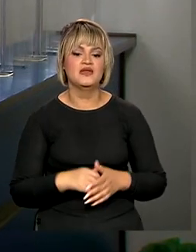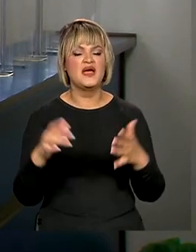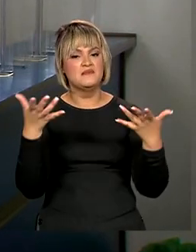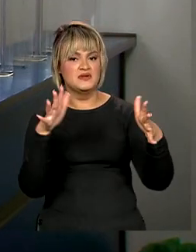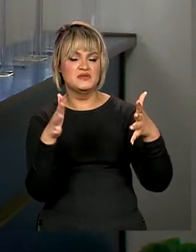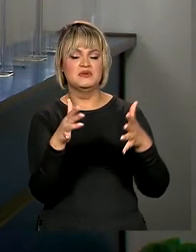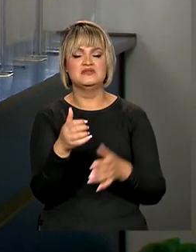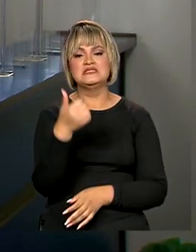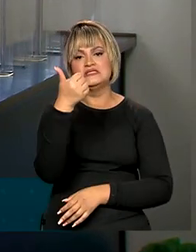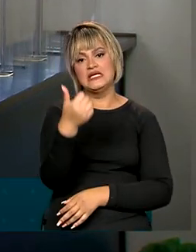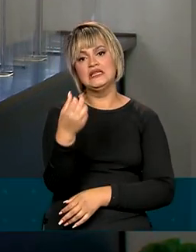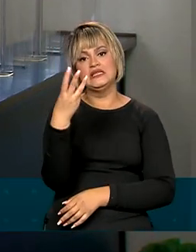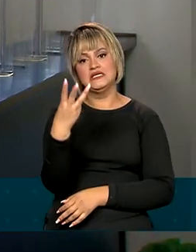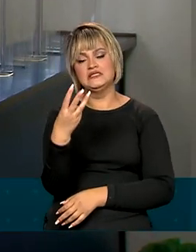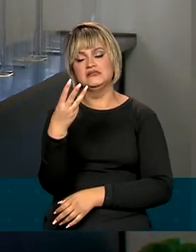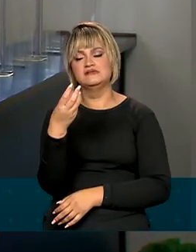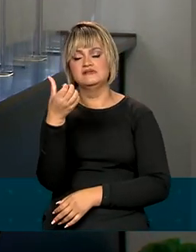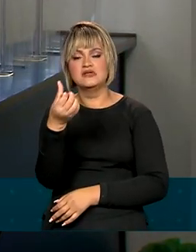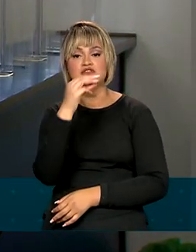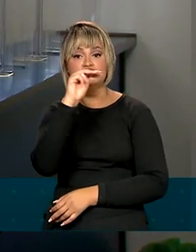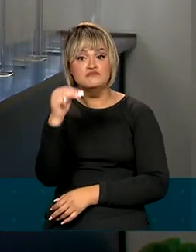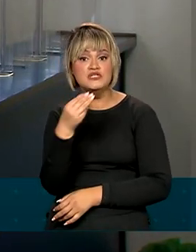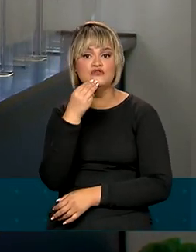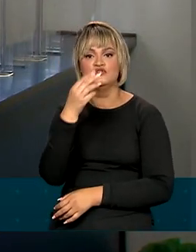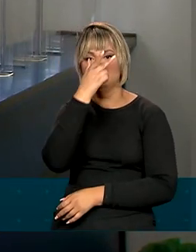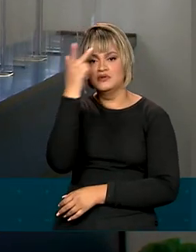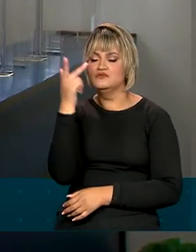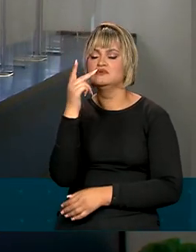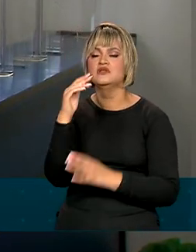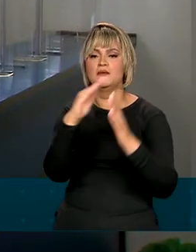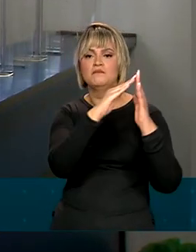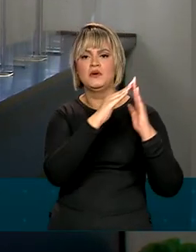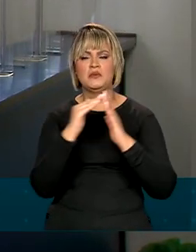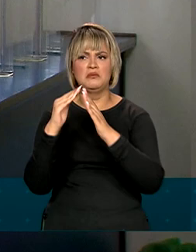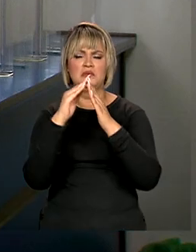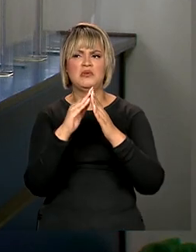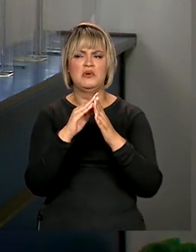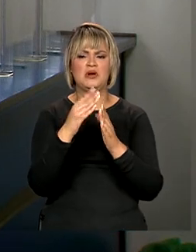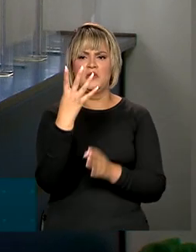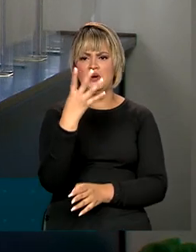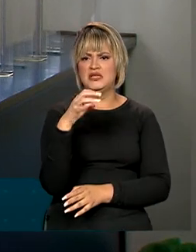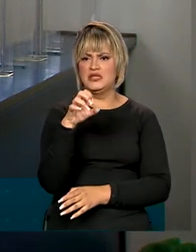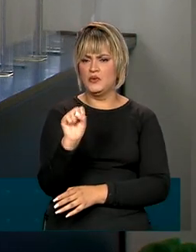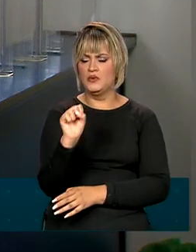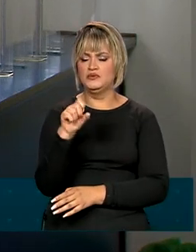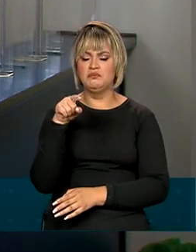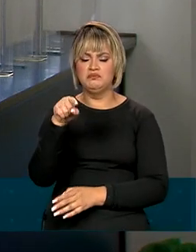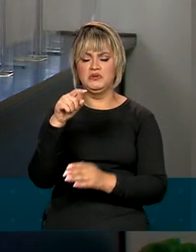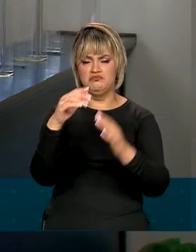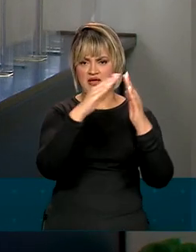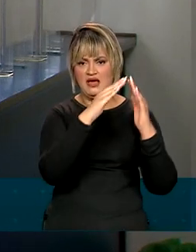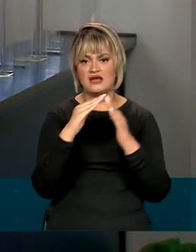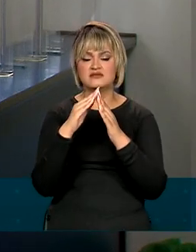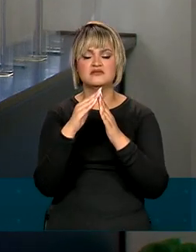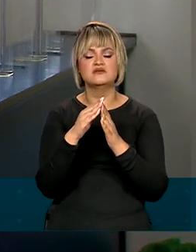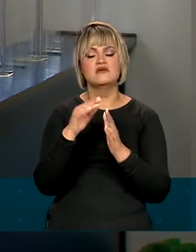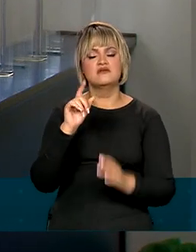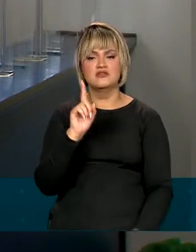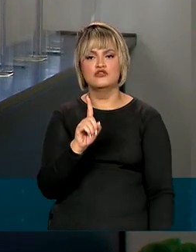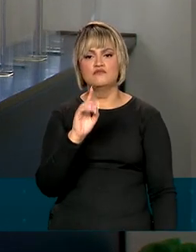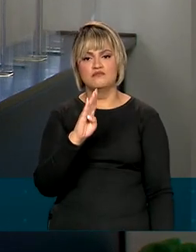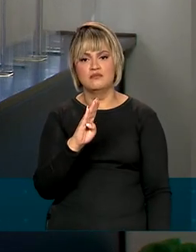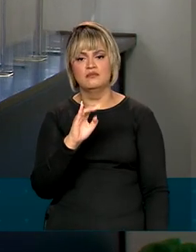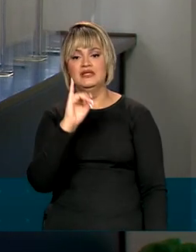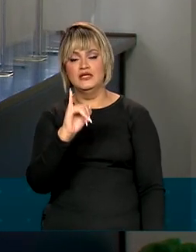Aproximadamente 136 milhões de brasileiros que moram em quase 48 mil domicílios já foram recenseados pelo IBGE.